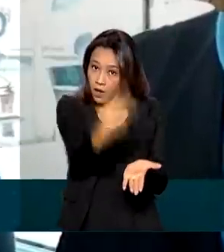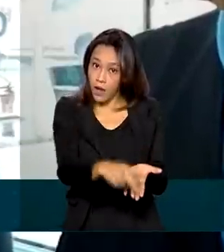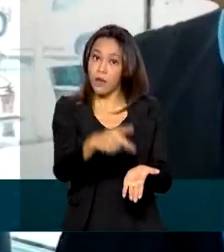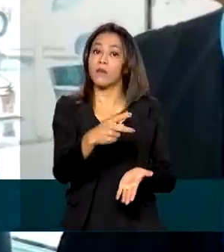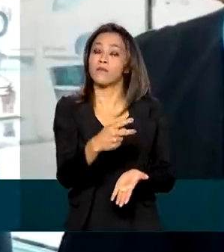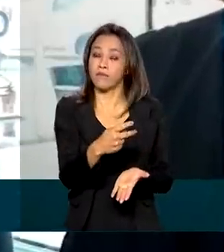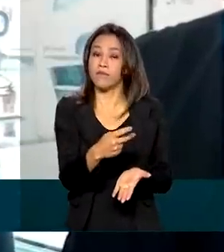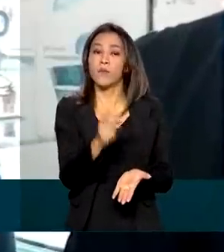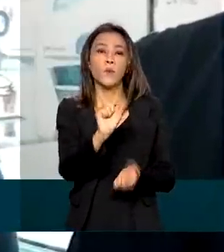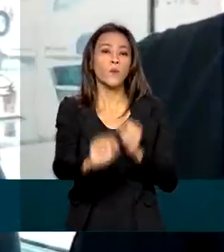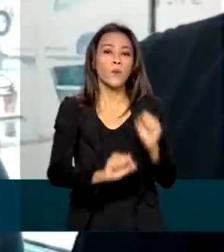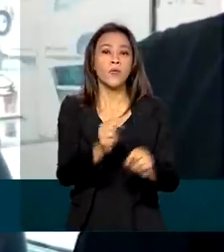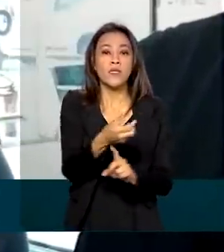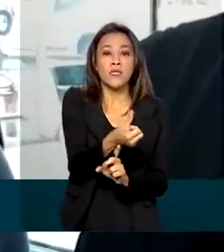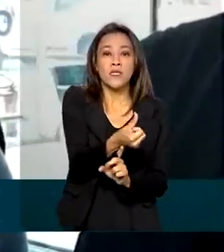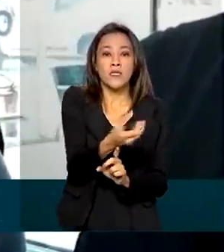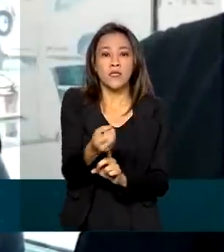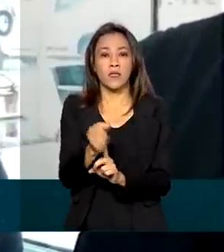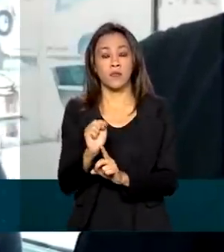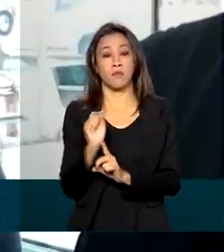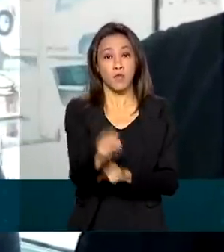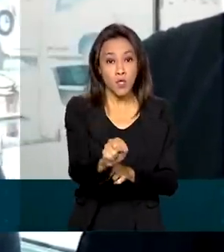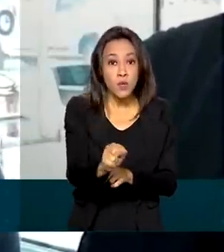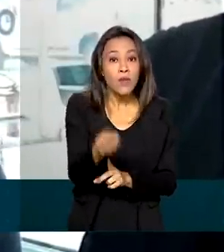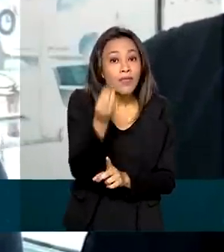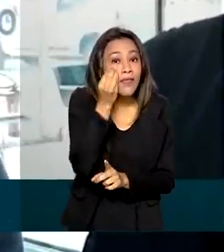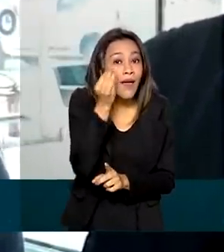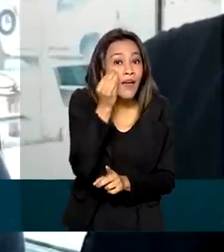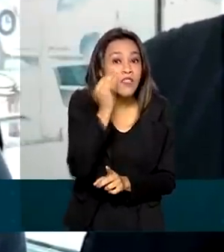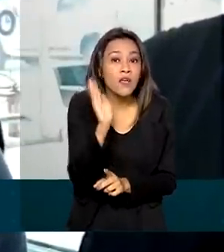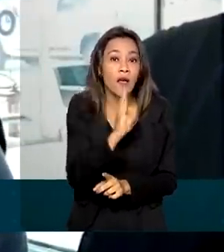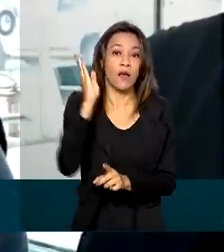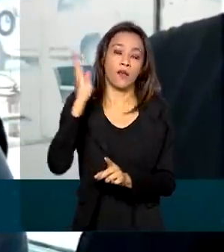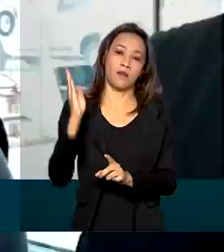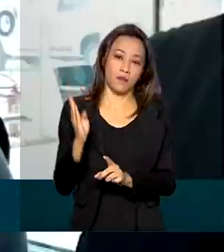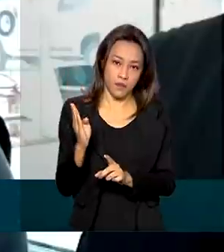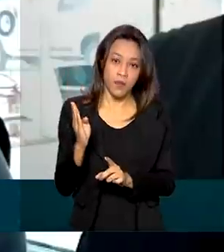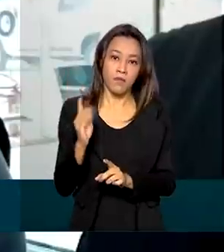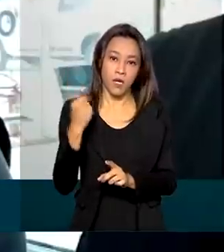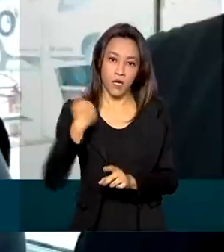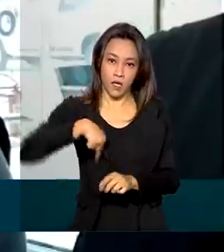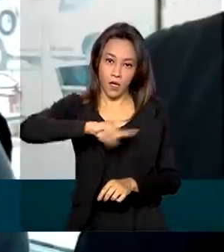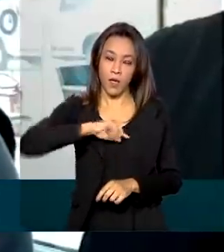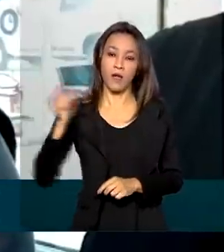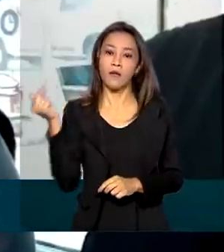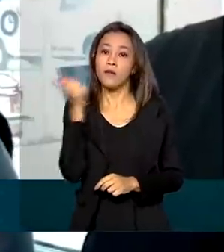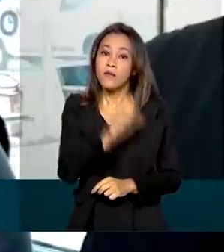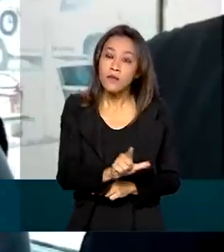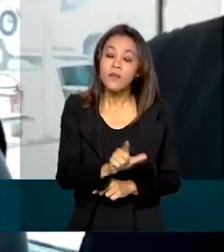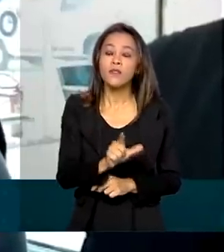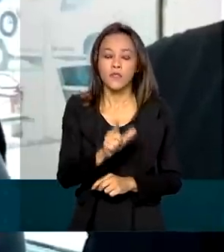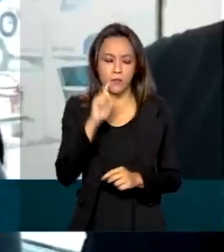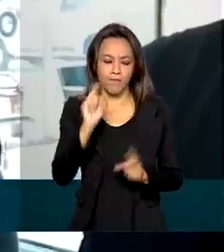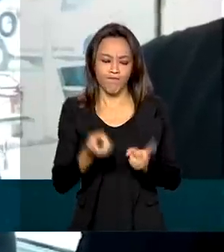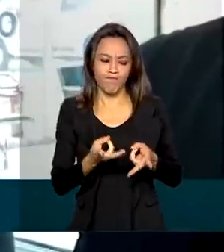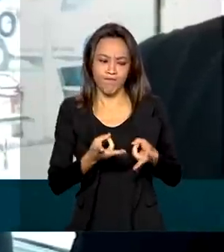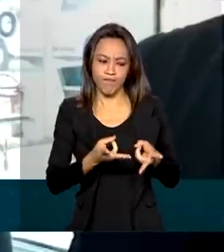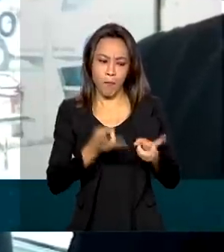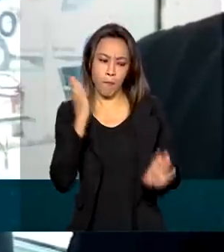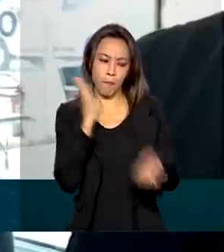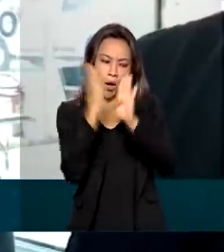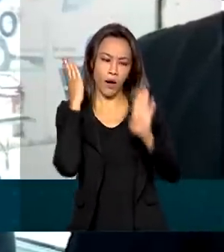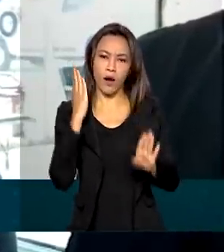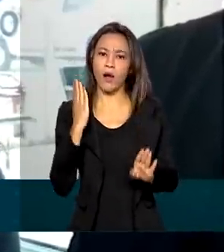Joel, 600 mil unidades do teste rápido, para que consigamos diagnosticar esses